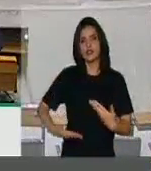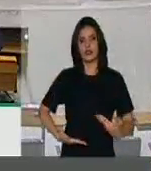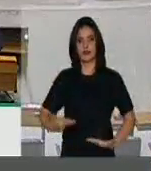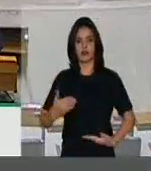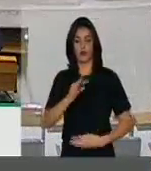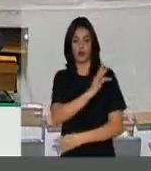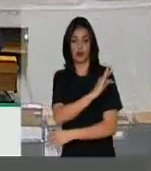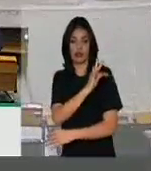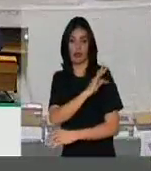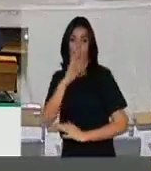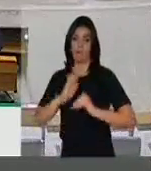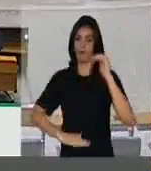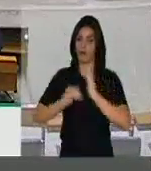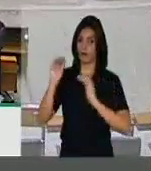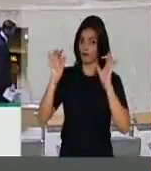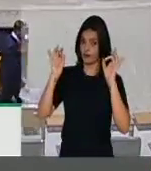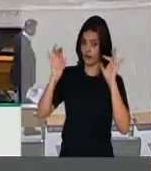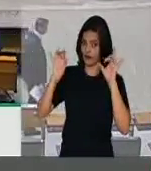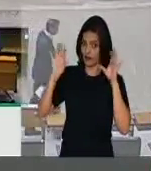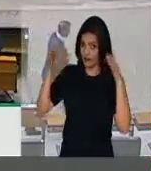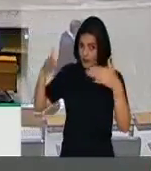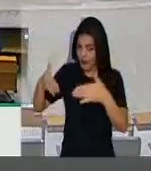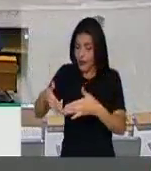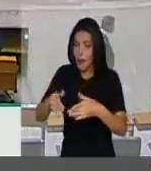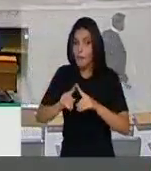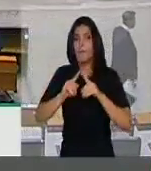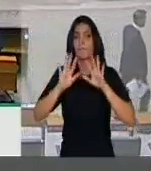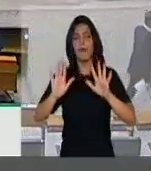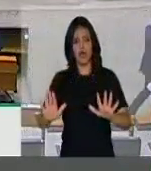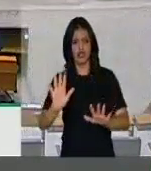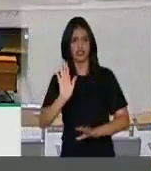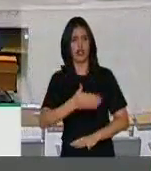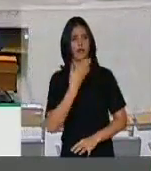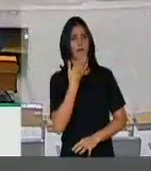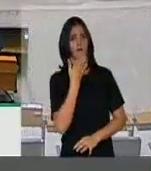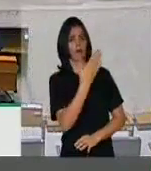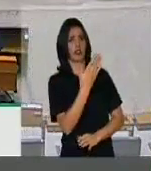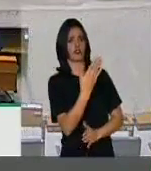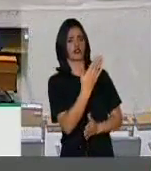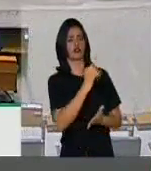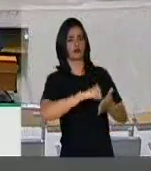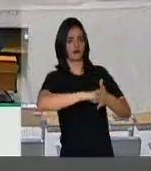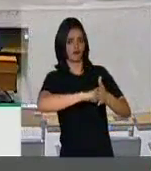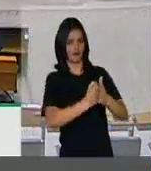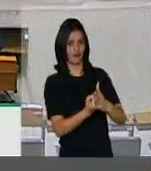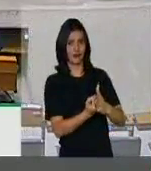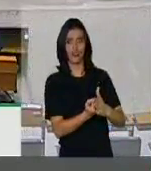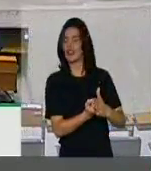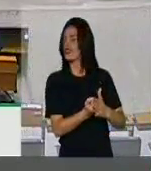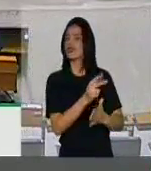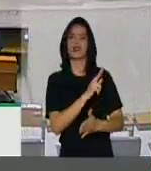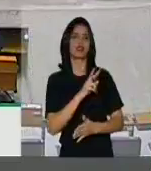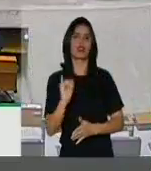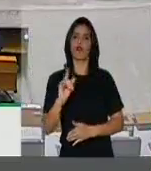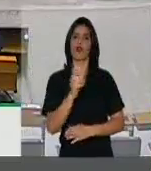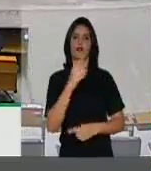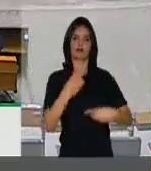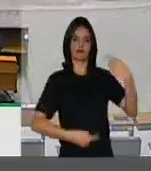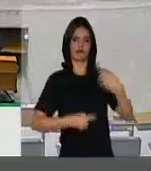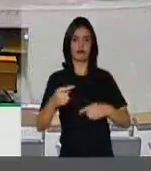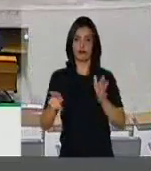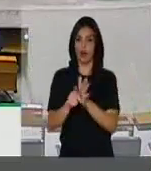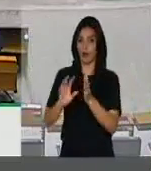profissionais especializados. Mas já há um pedido de obstrução por parte do